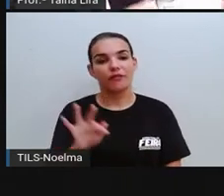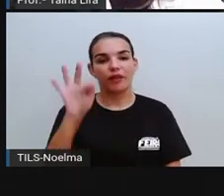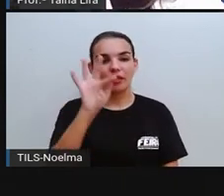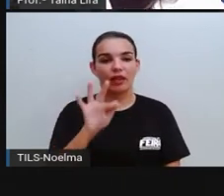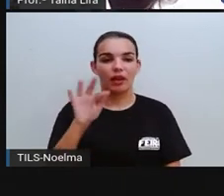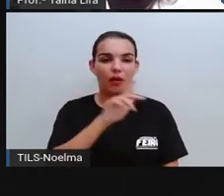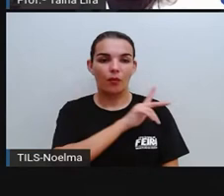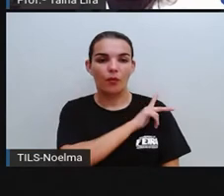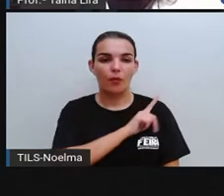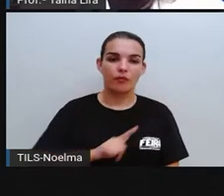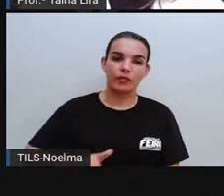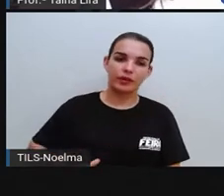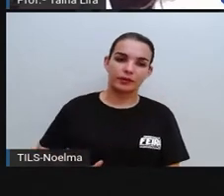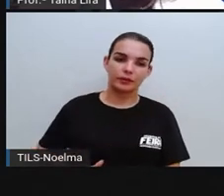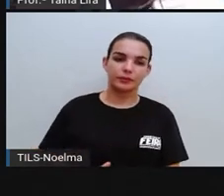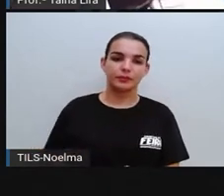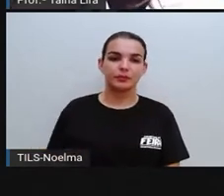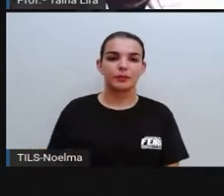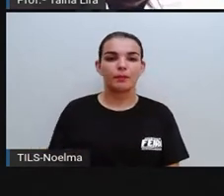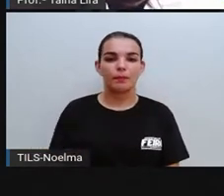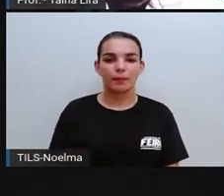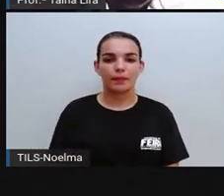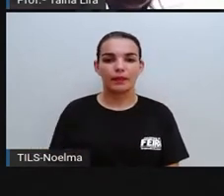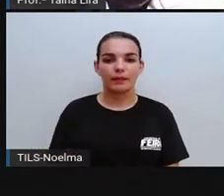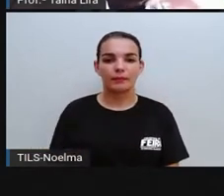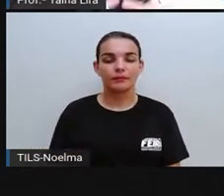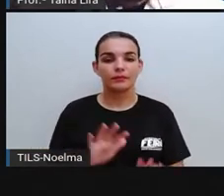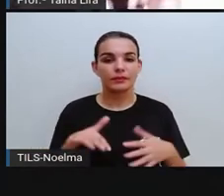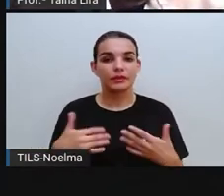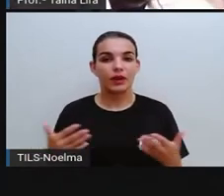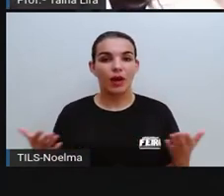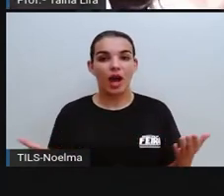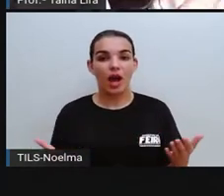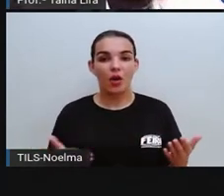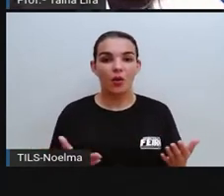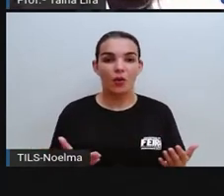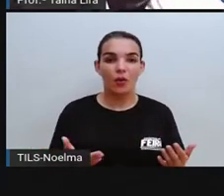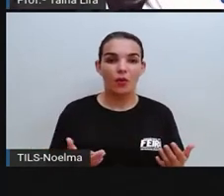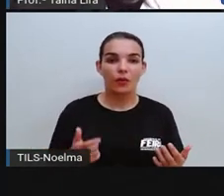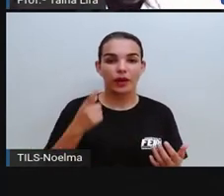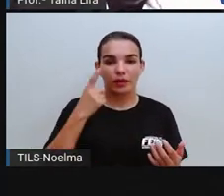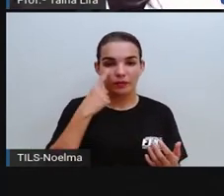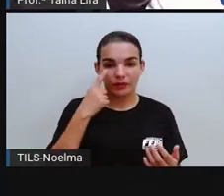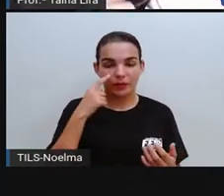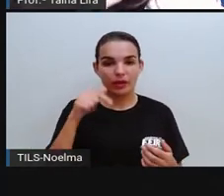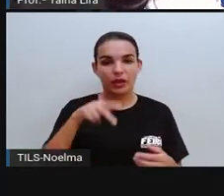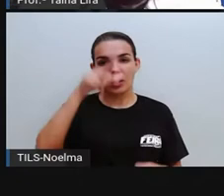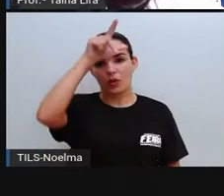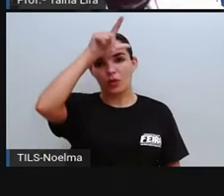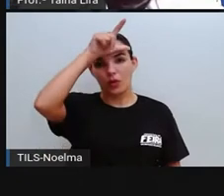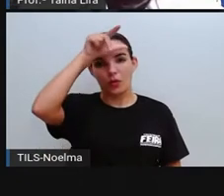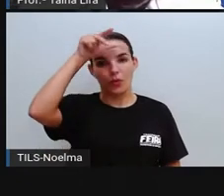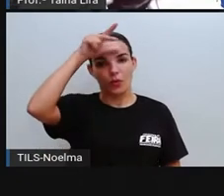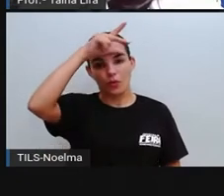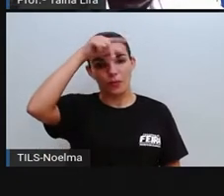federal, né? E aí agora a gente está fazendo aqui um recorte do governo